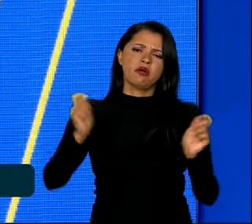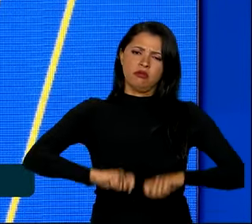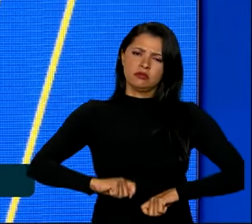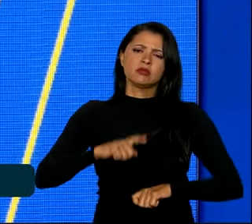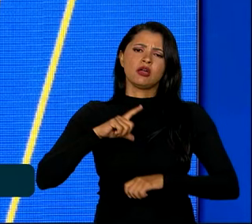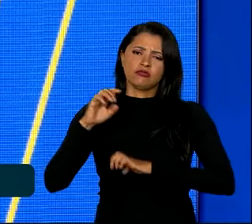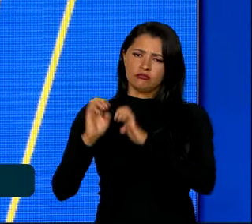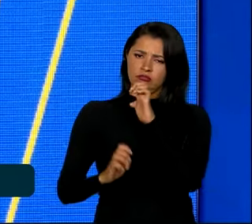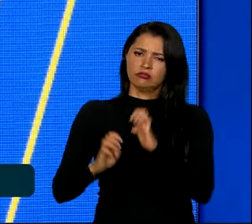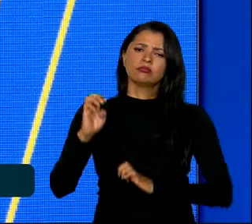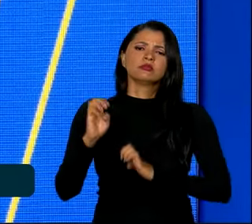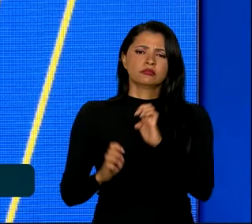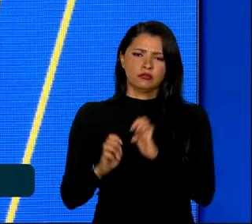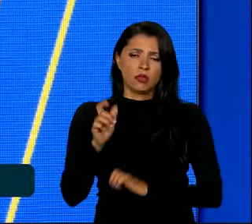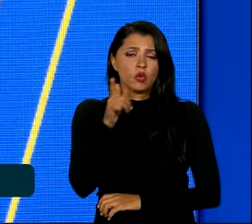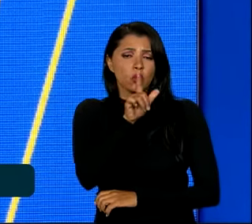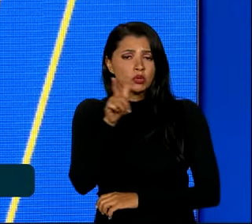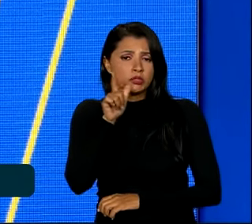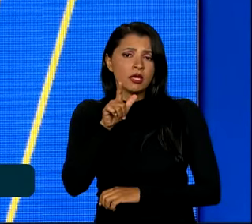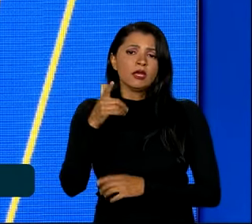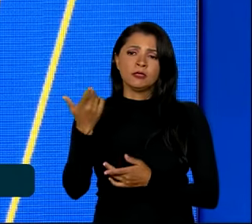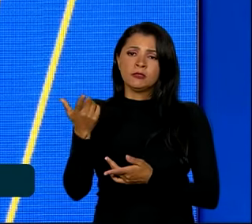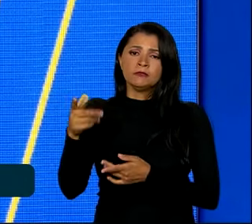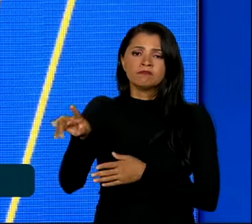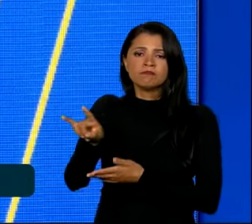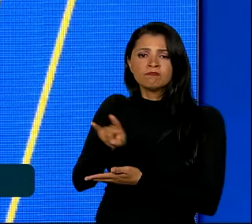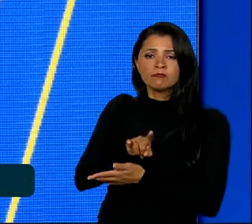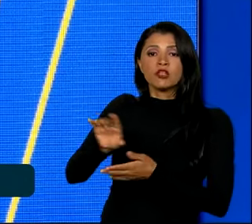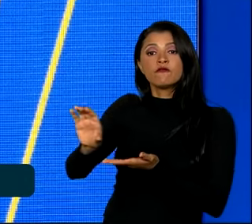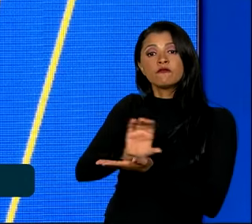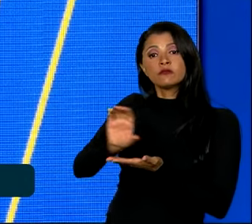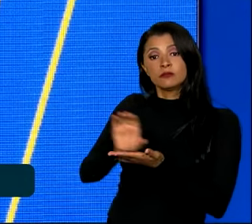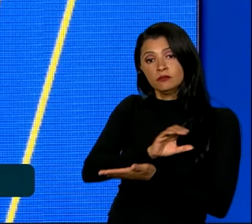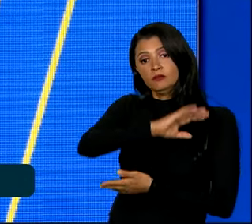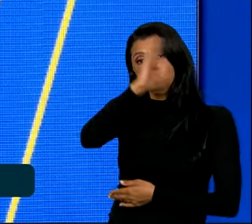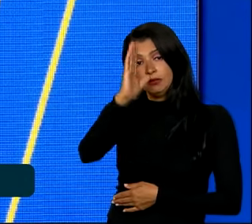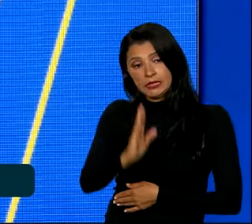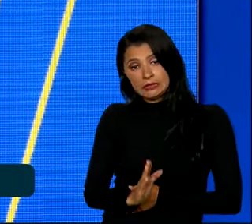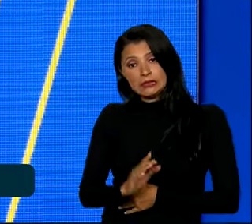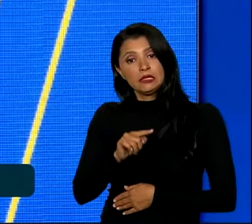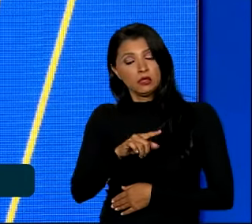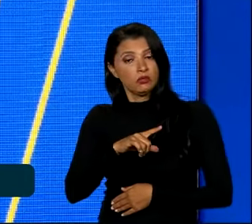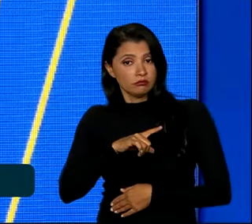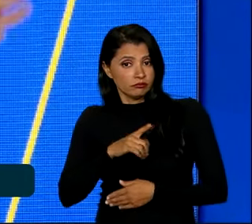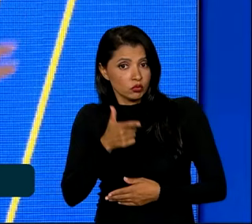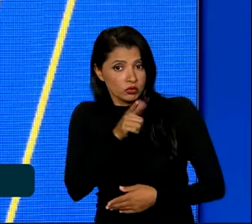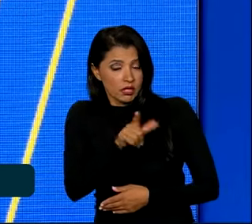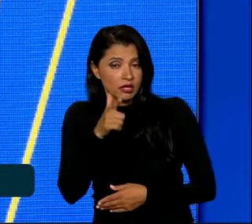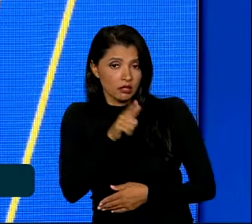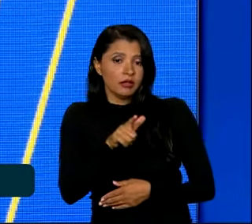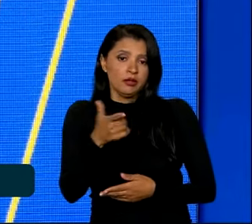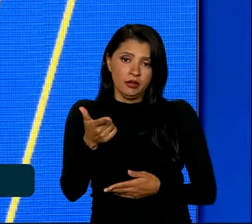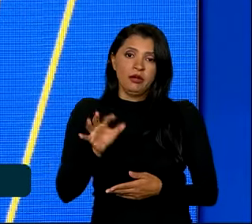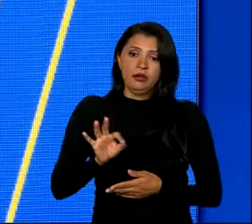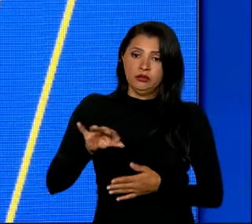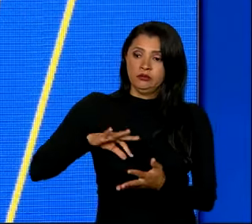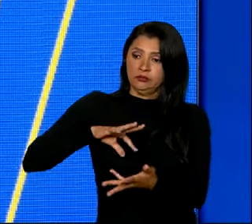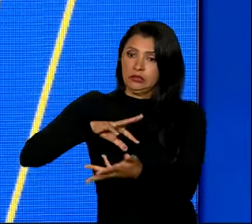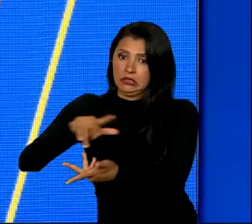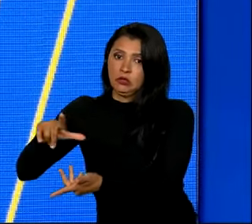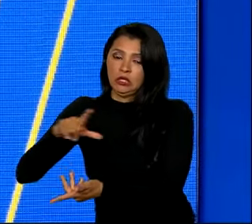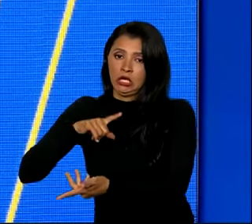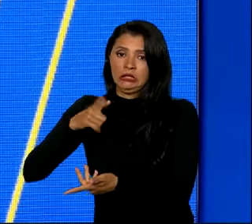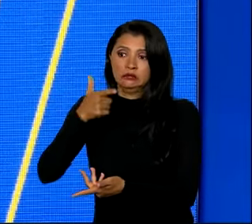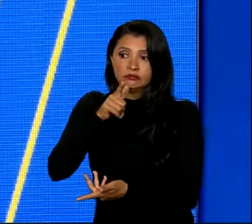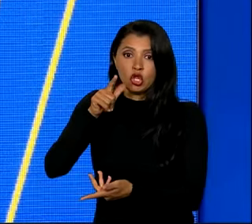de industrialização e de atração de investimentos que estão a uma grande liquidez internacional e a uma